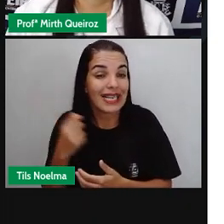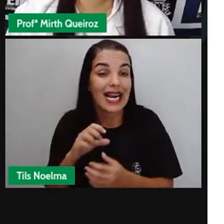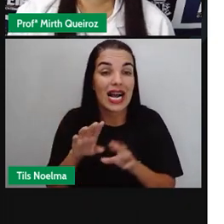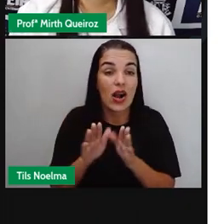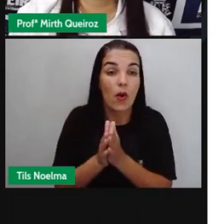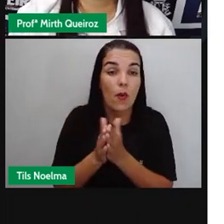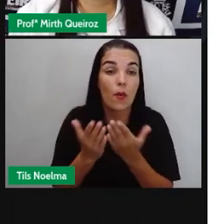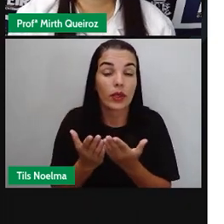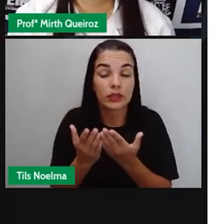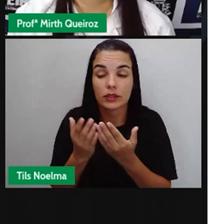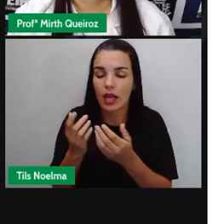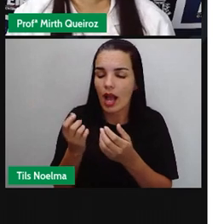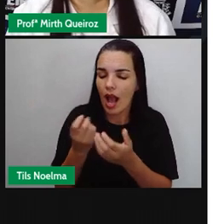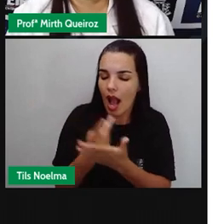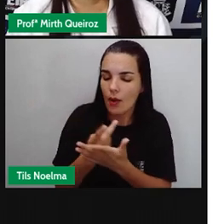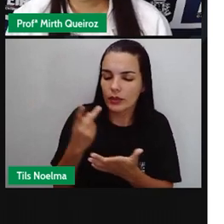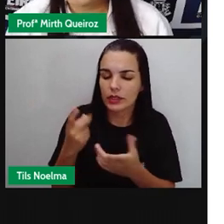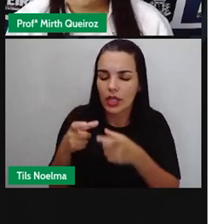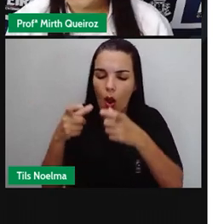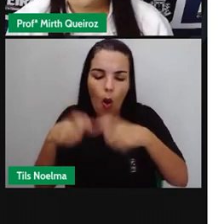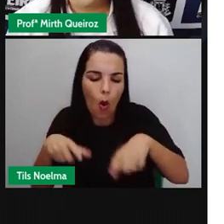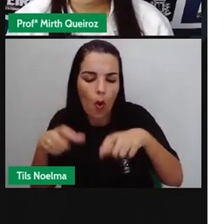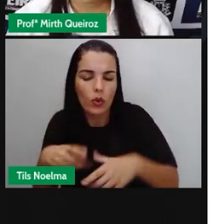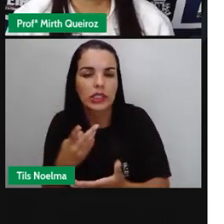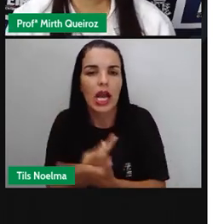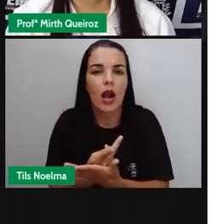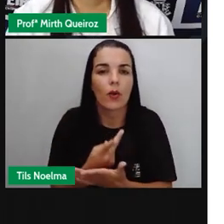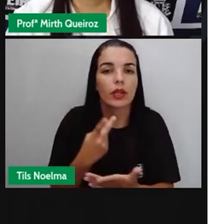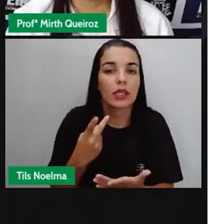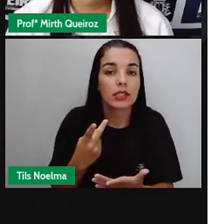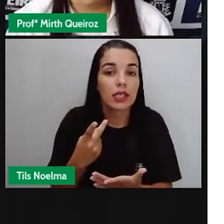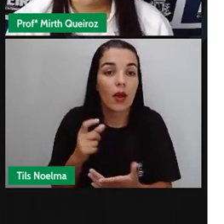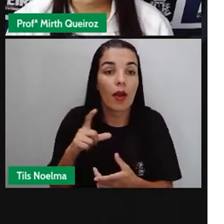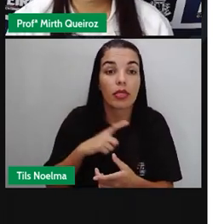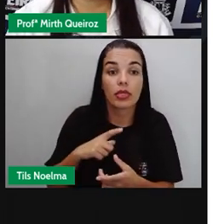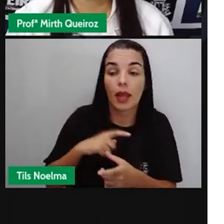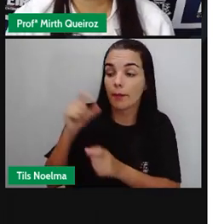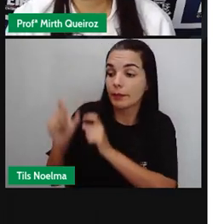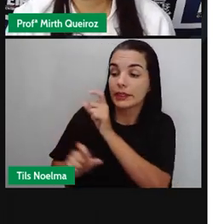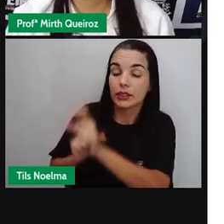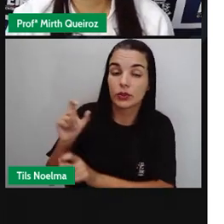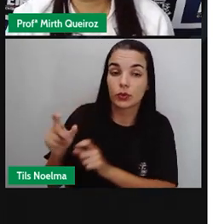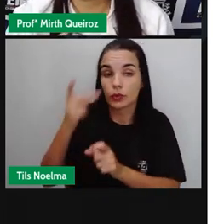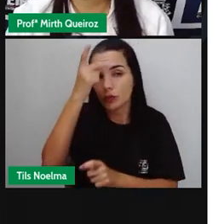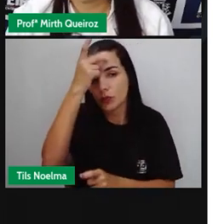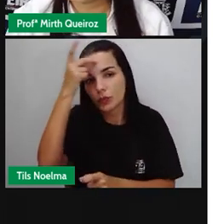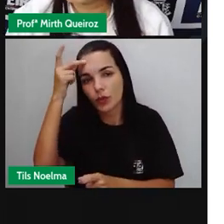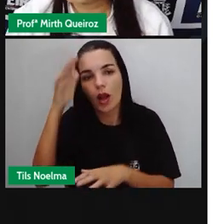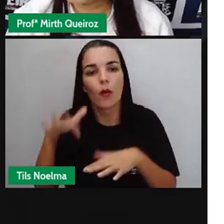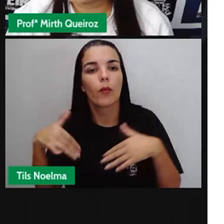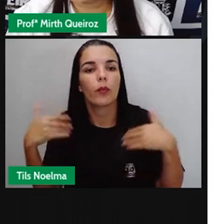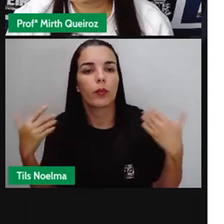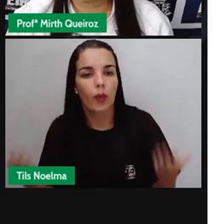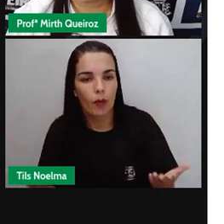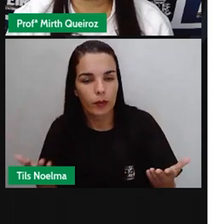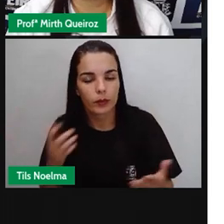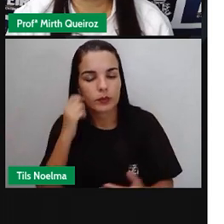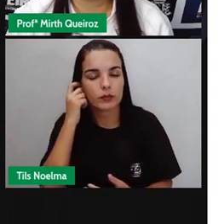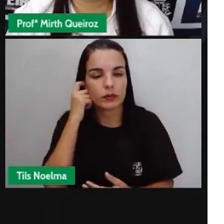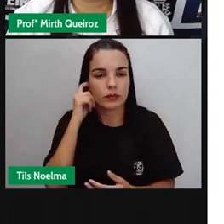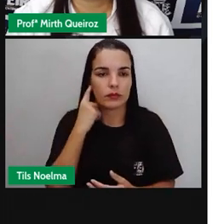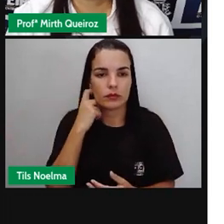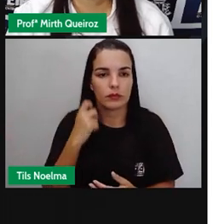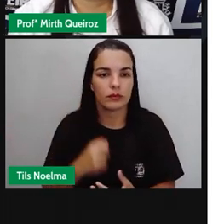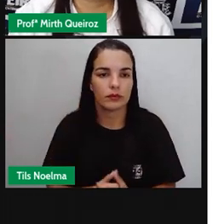dizer Quando aconteceu Onde aconteceu E os personagens Vamos começar a apresentar Os personagens